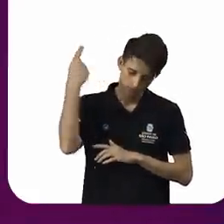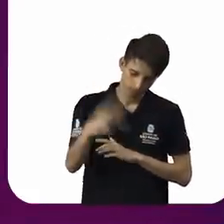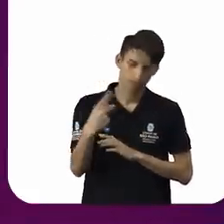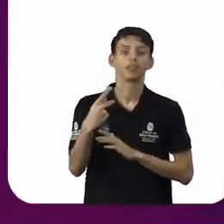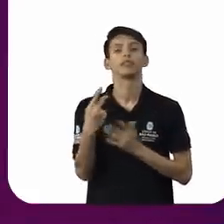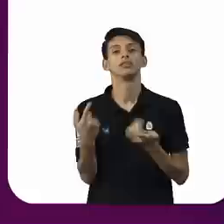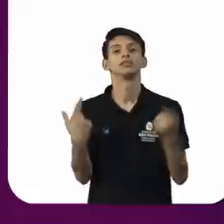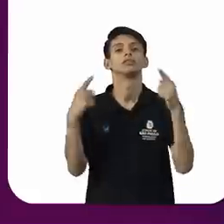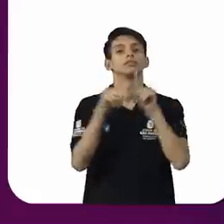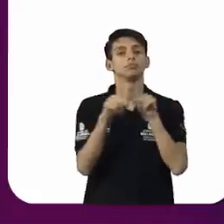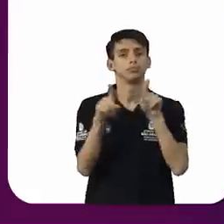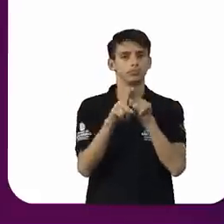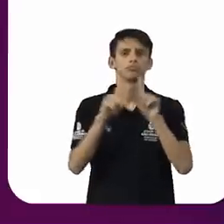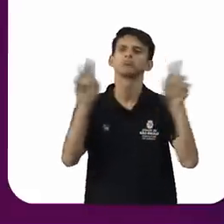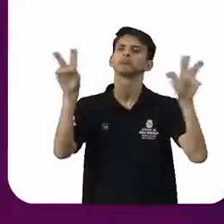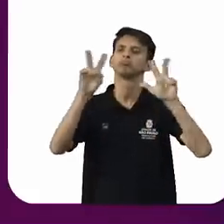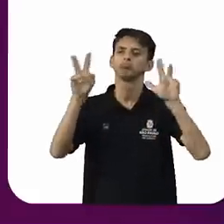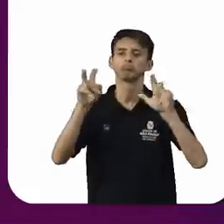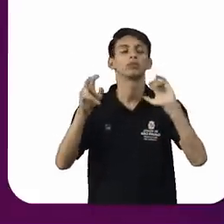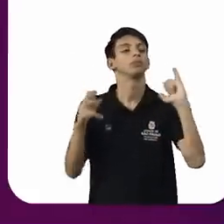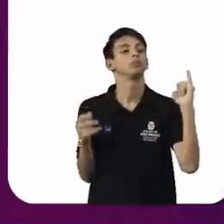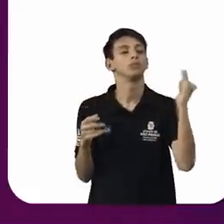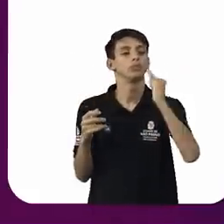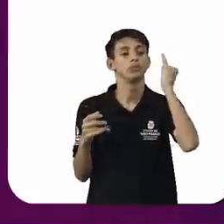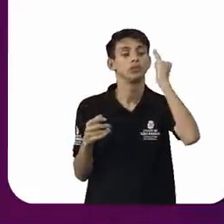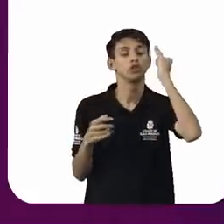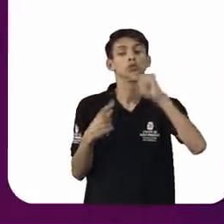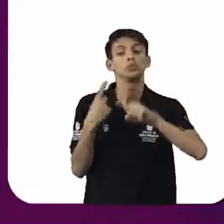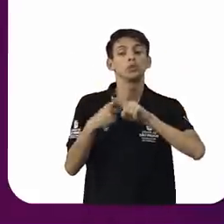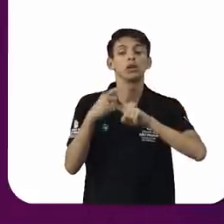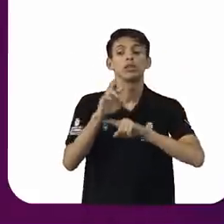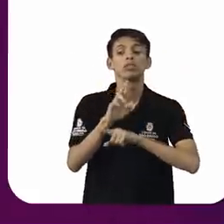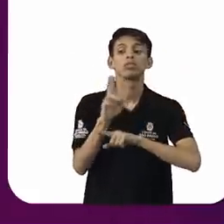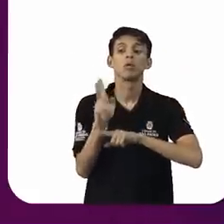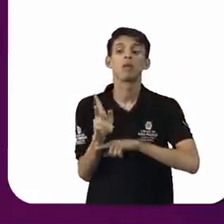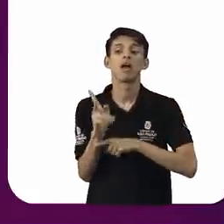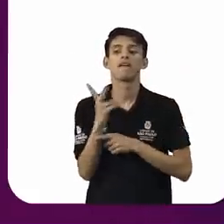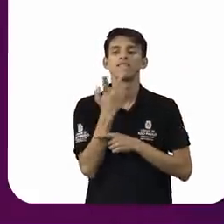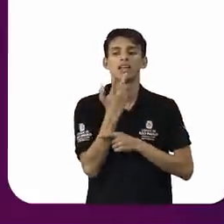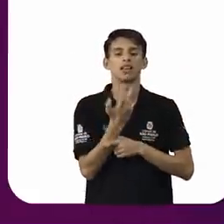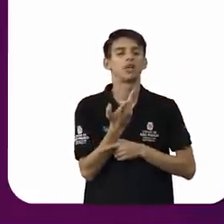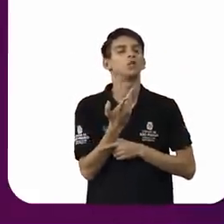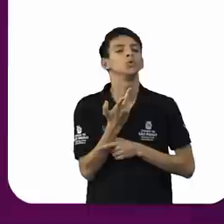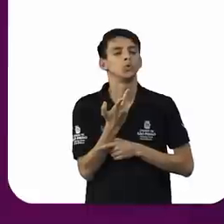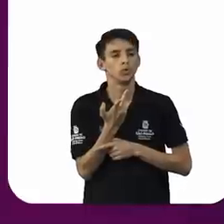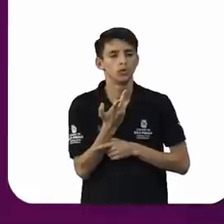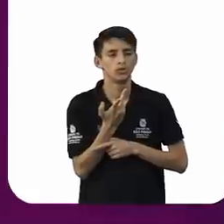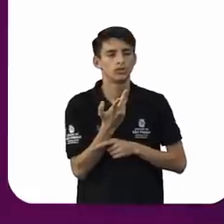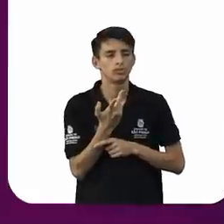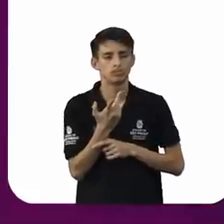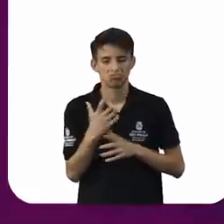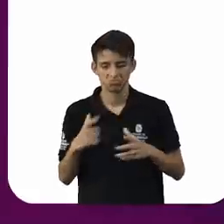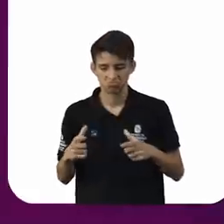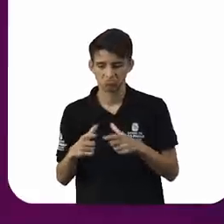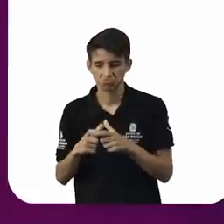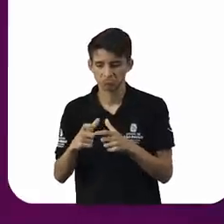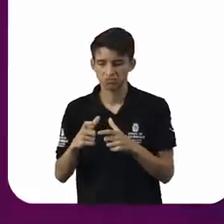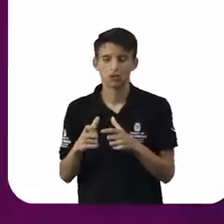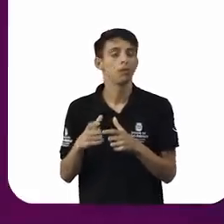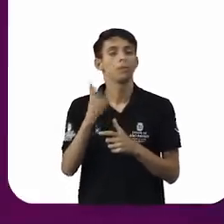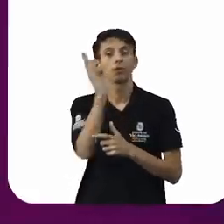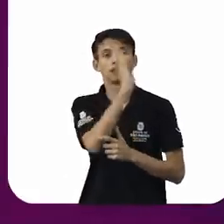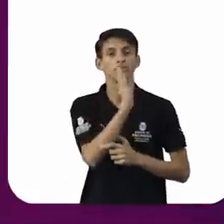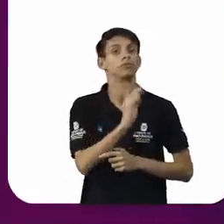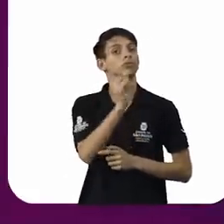ao pautar esses temas, porque esses temas não são temas que dizem respeito a minorias do Brasil, esses são